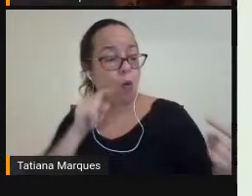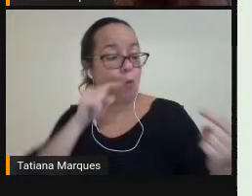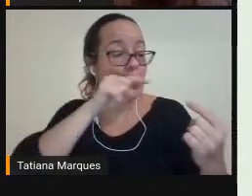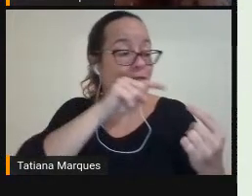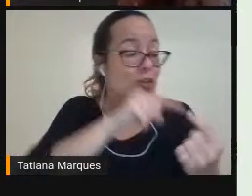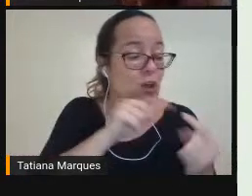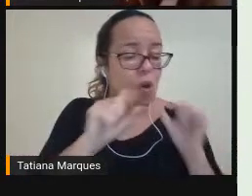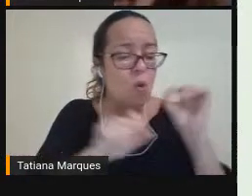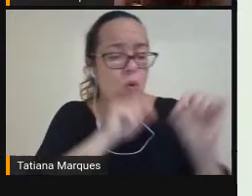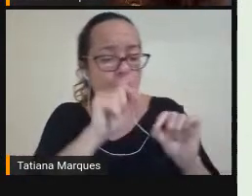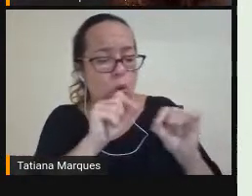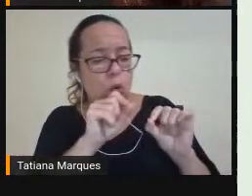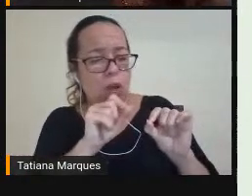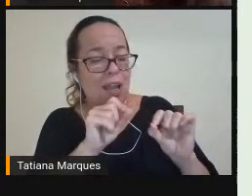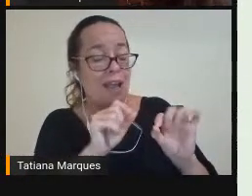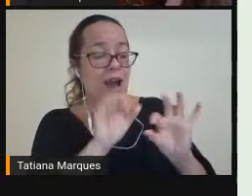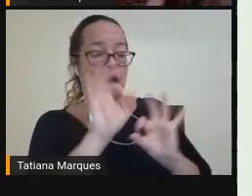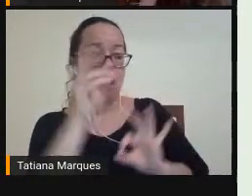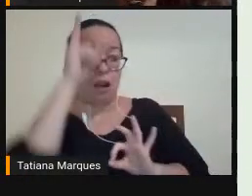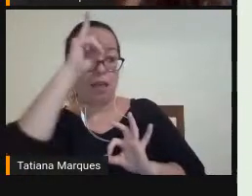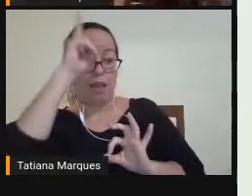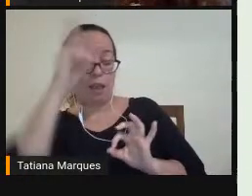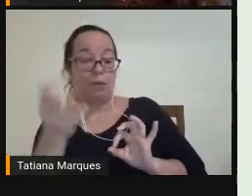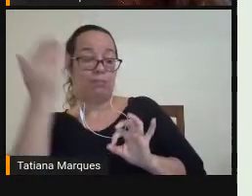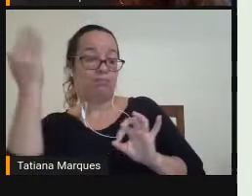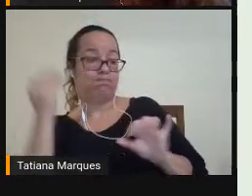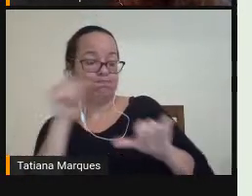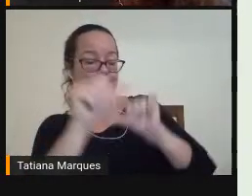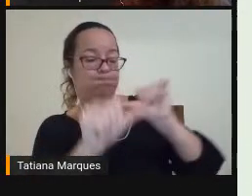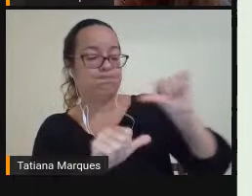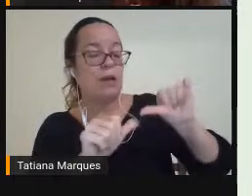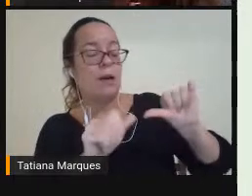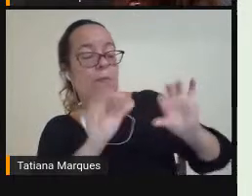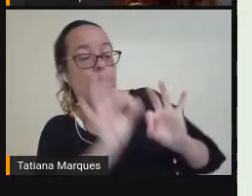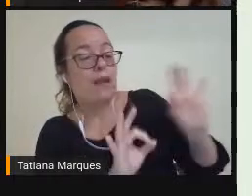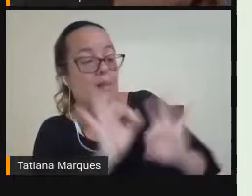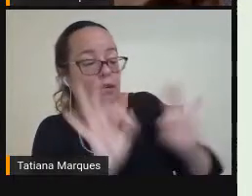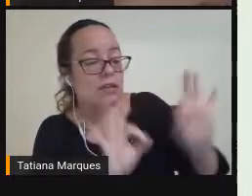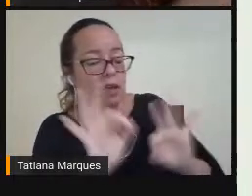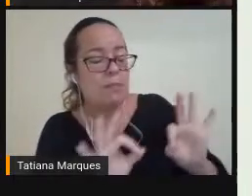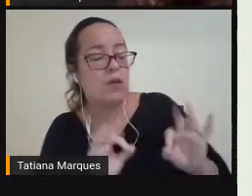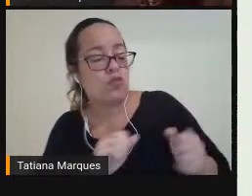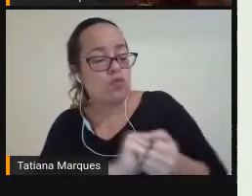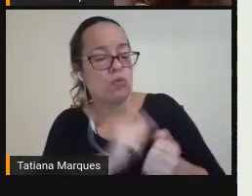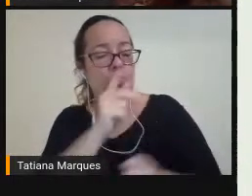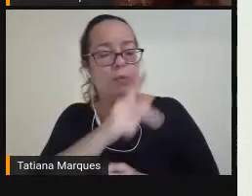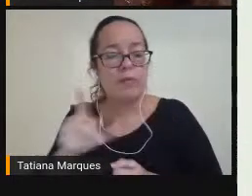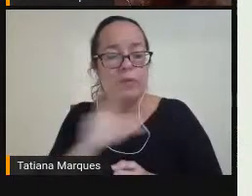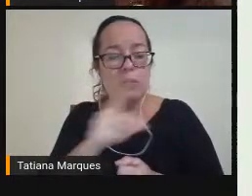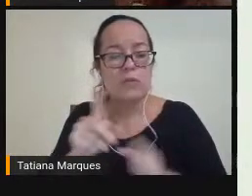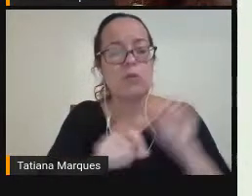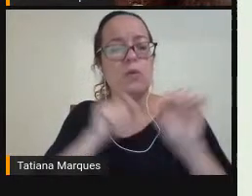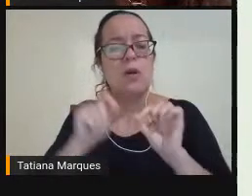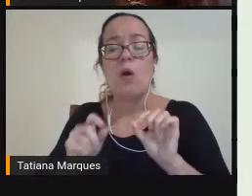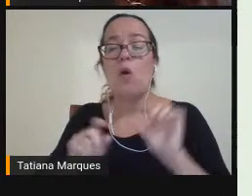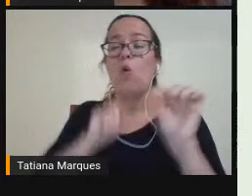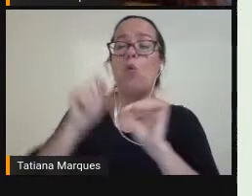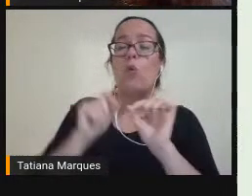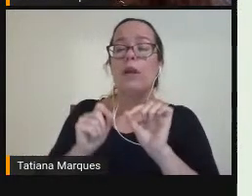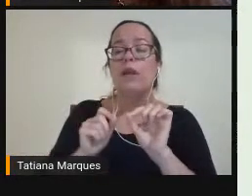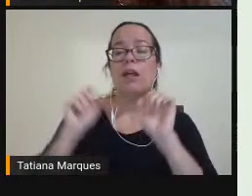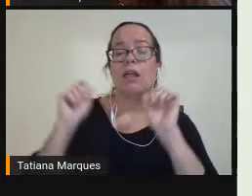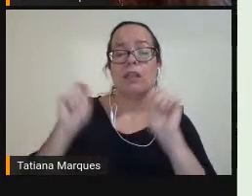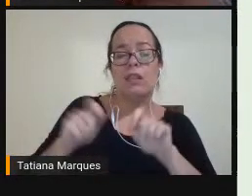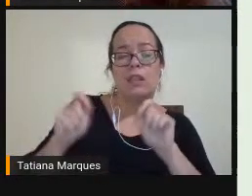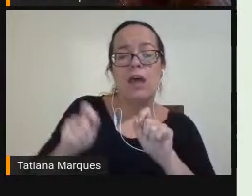Cíclico lá De planejamento Com os demais Professores da escola O que que dali A gente pode Colocar num